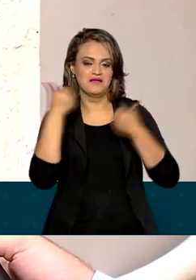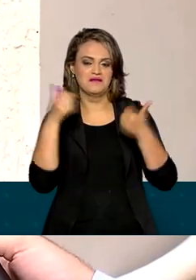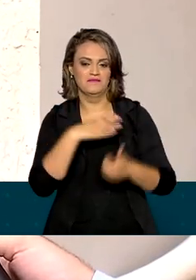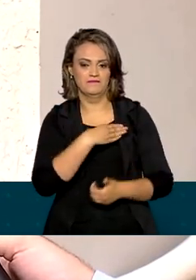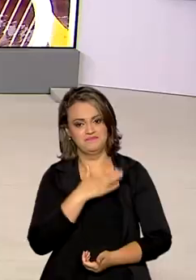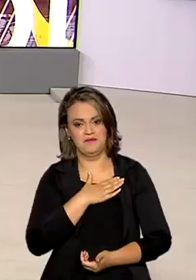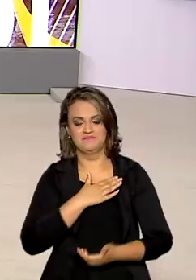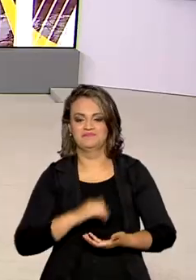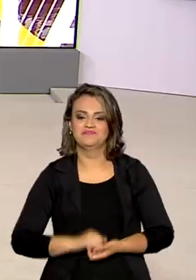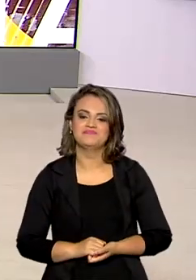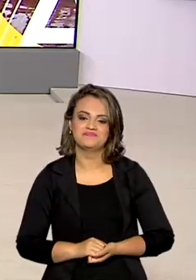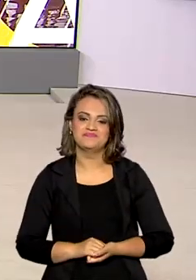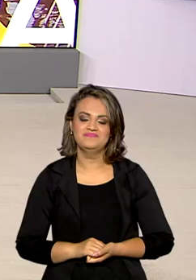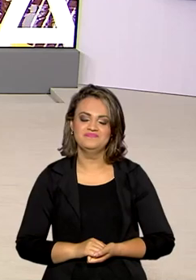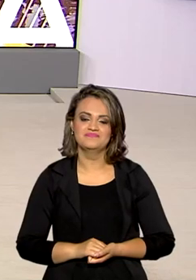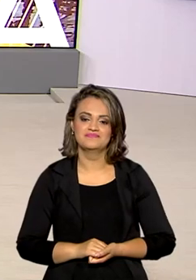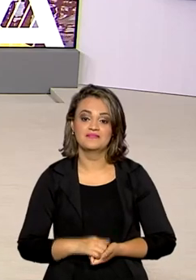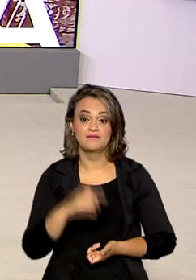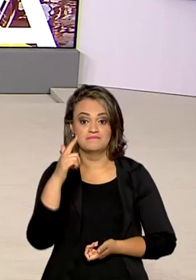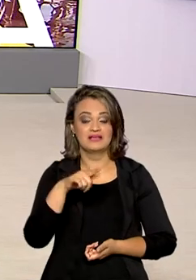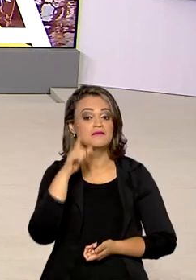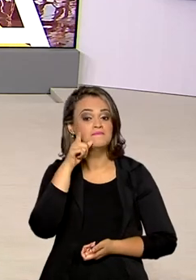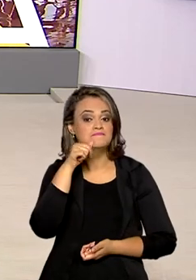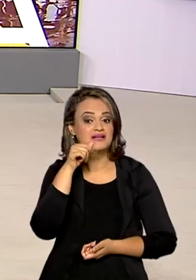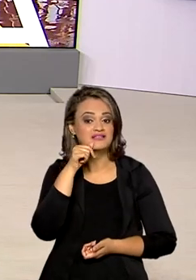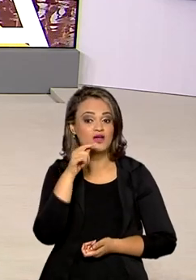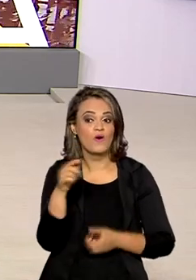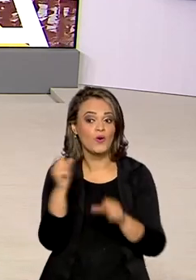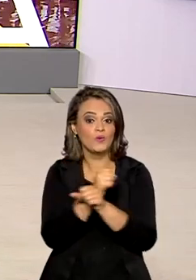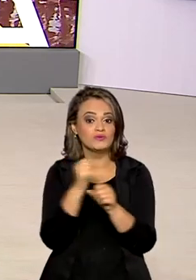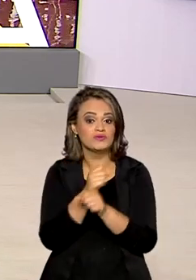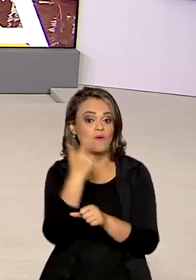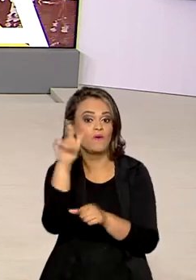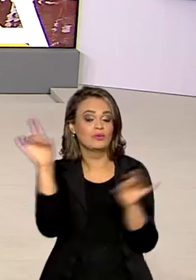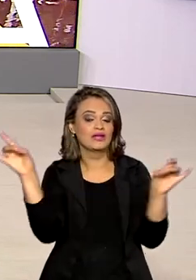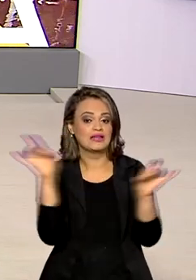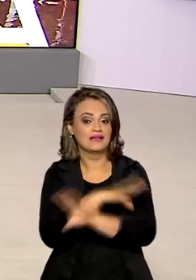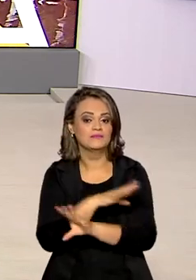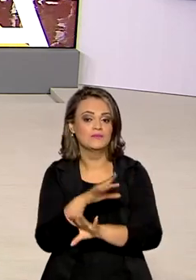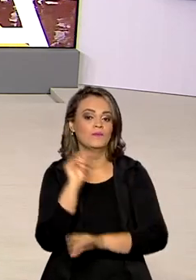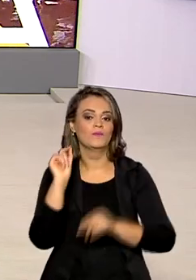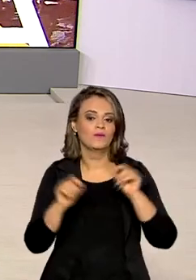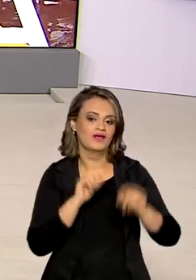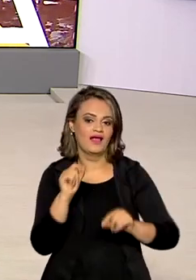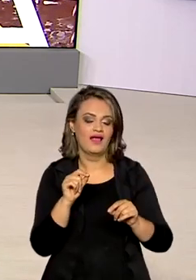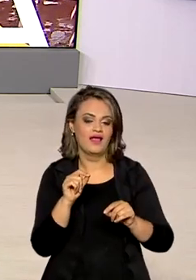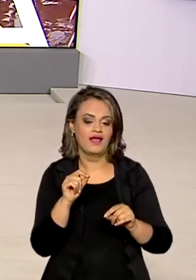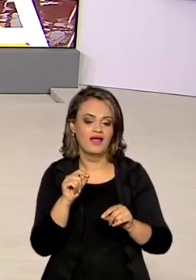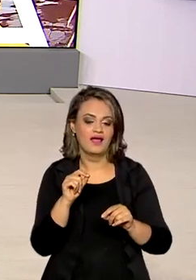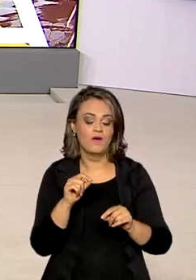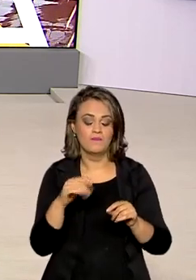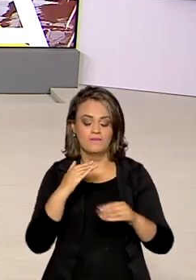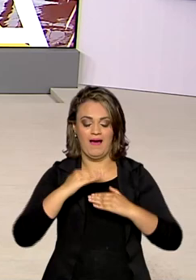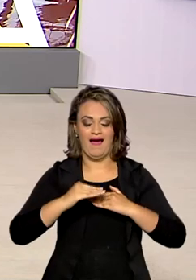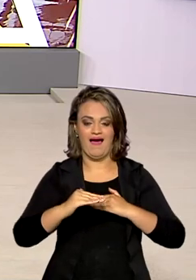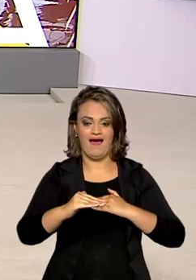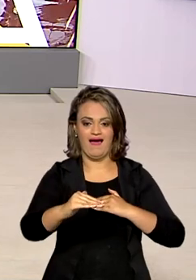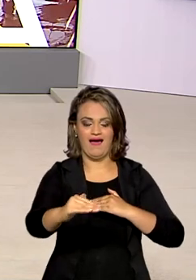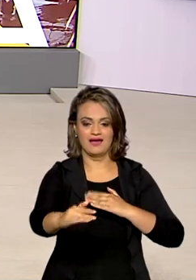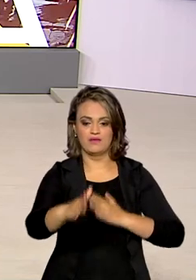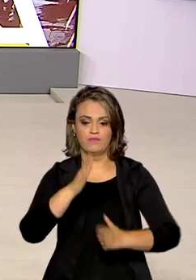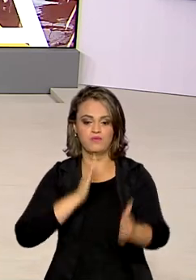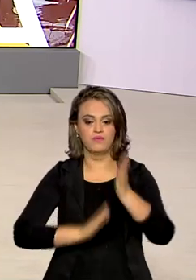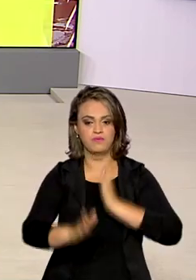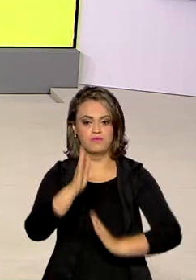filhos. E também em Maceió, mais uma obra será entregue pelo governo federal. Um complexo viário, construído na